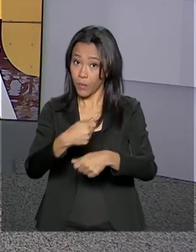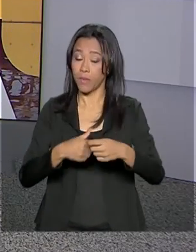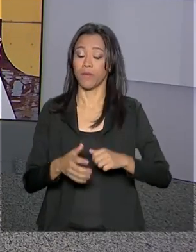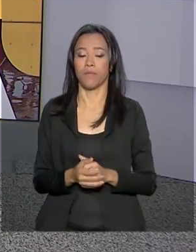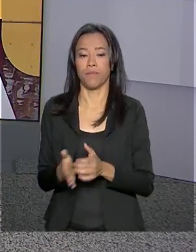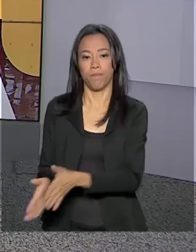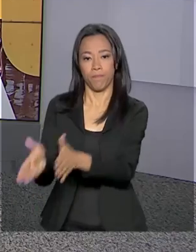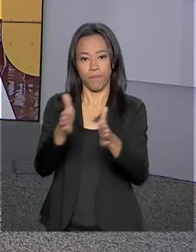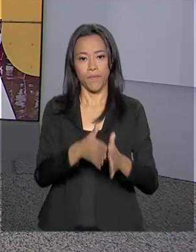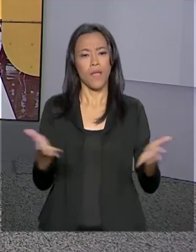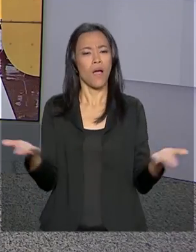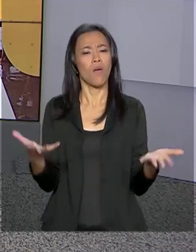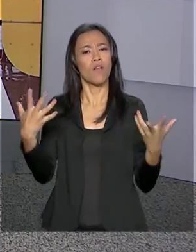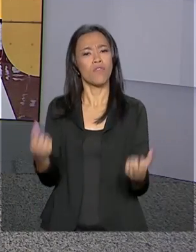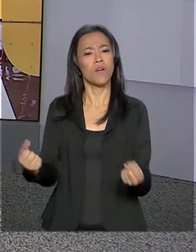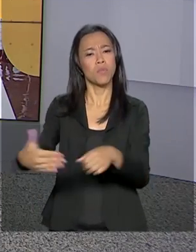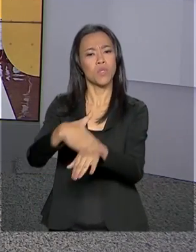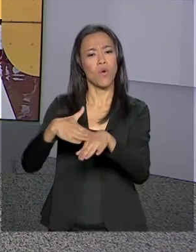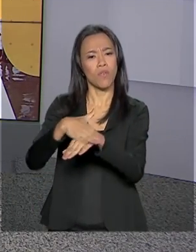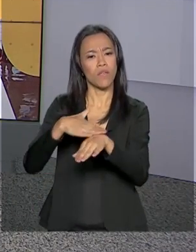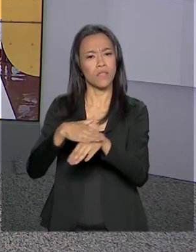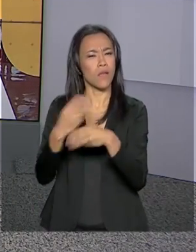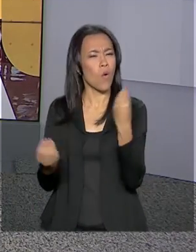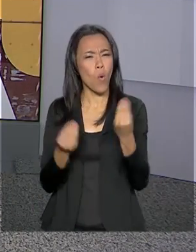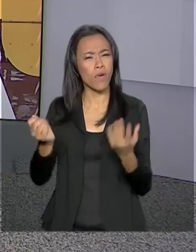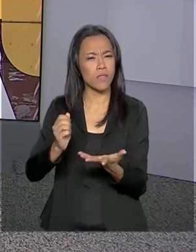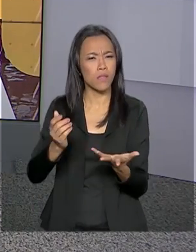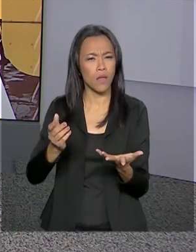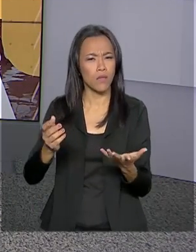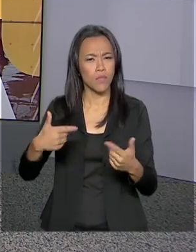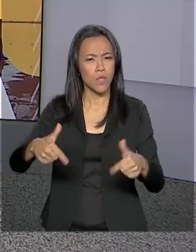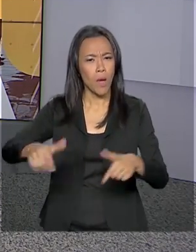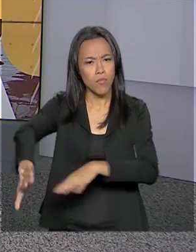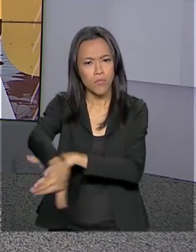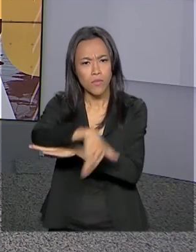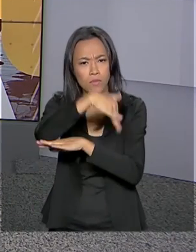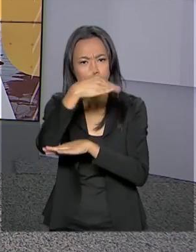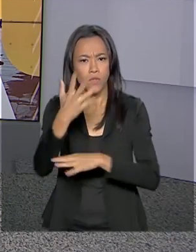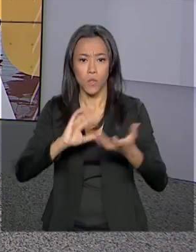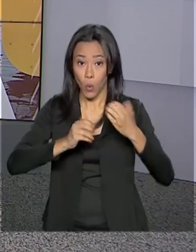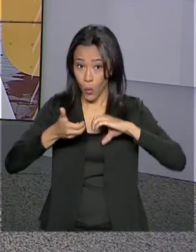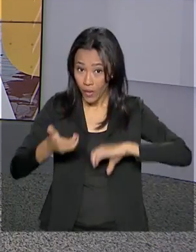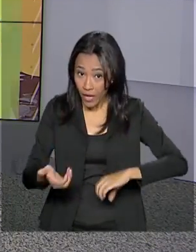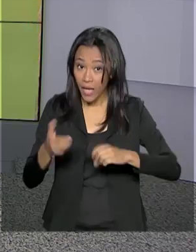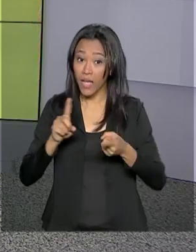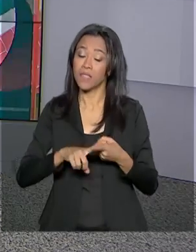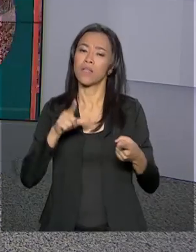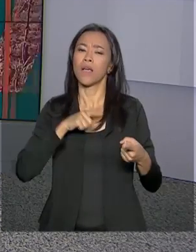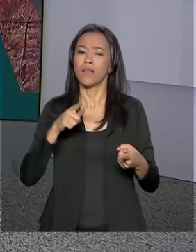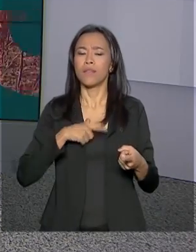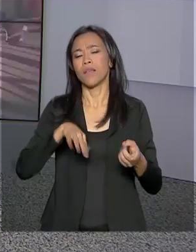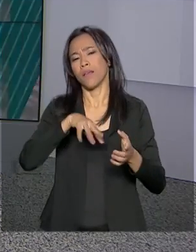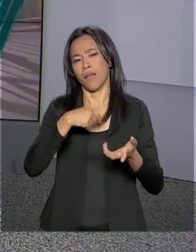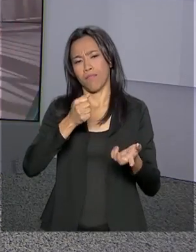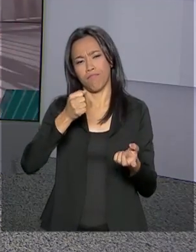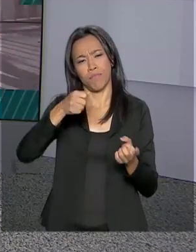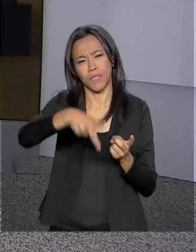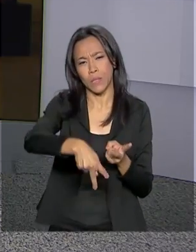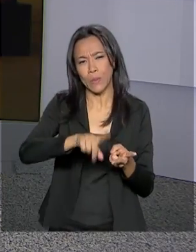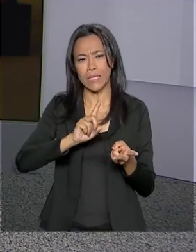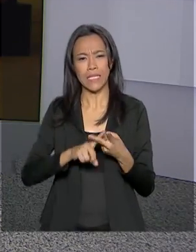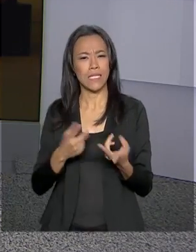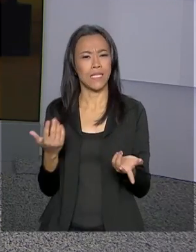E a gente vai conversar agora, vai saber agora como vai ser o dia no Congresso Nacional. Tem previdência na Câmara, decreto das armas no Senado. Vamos então